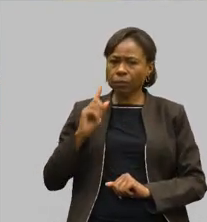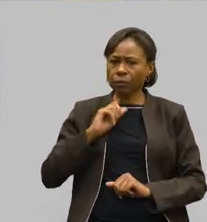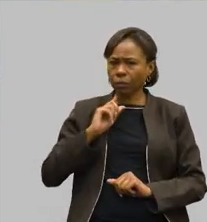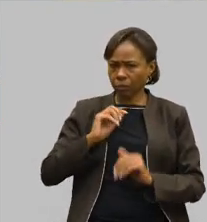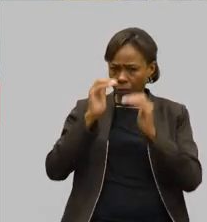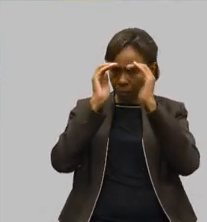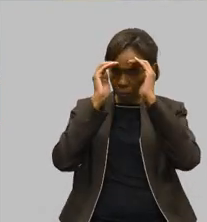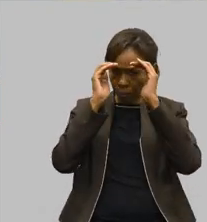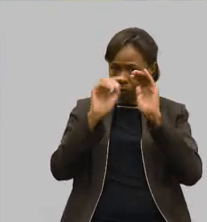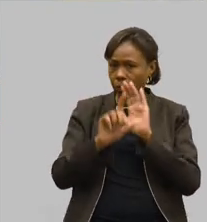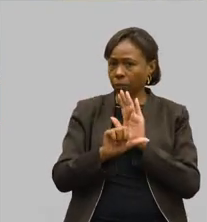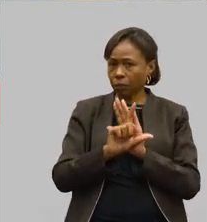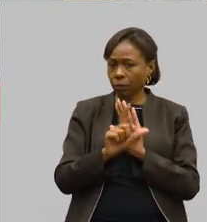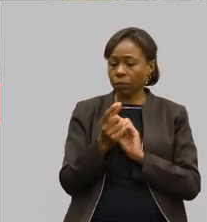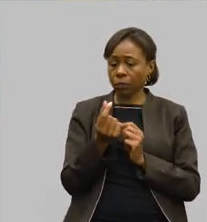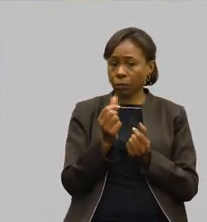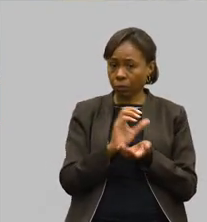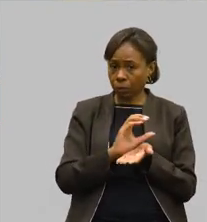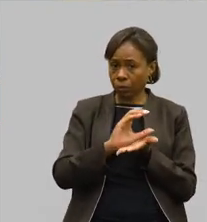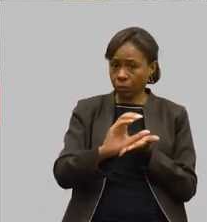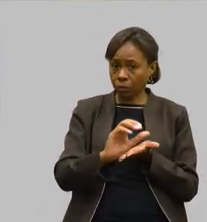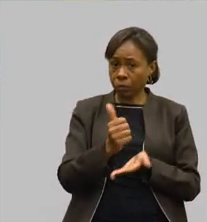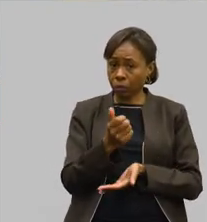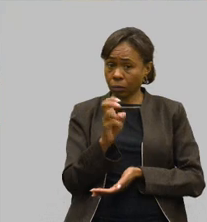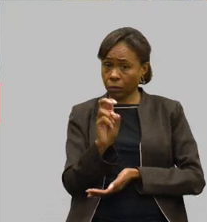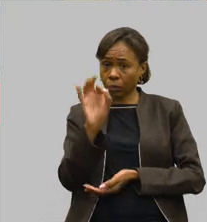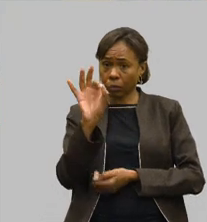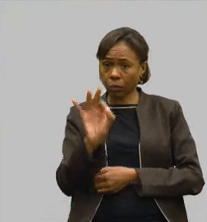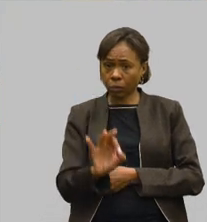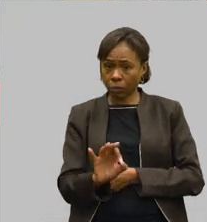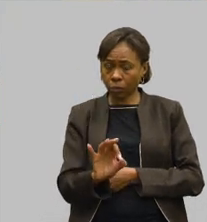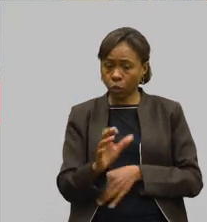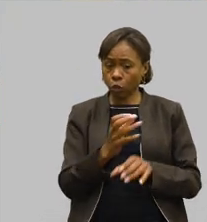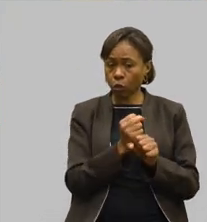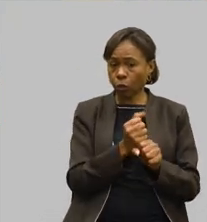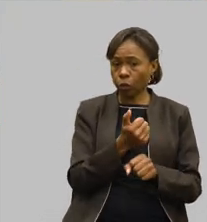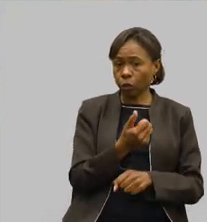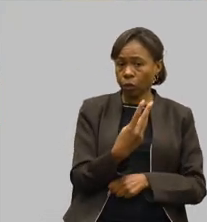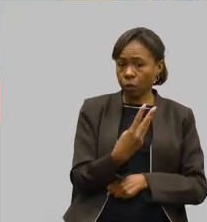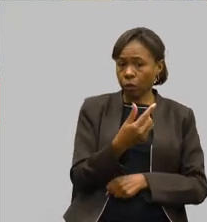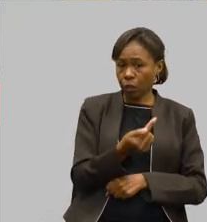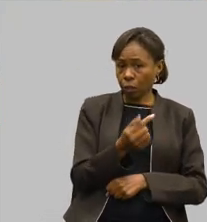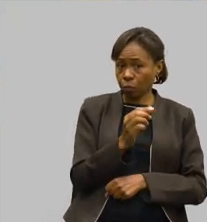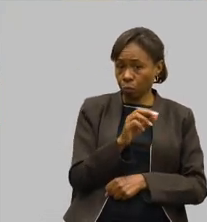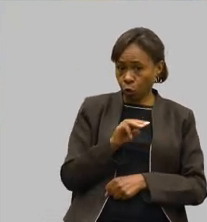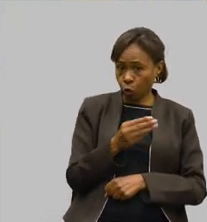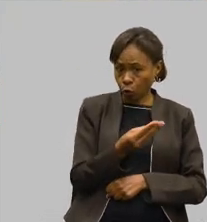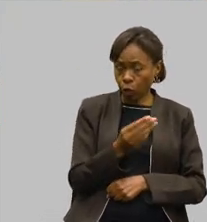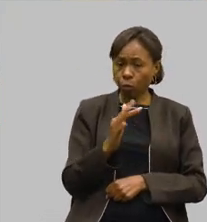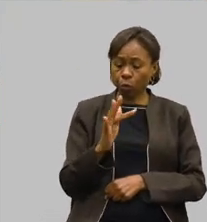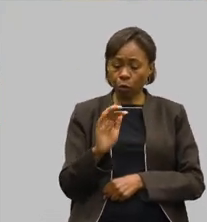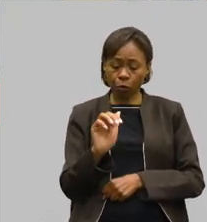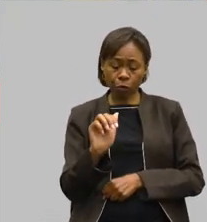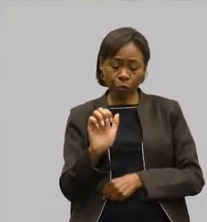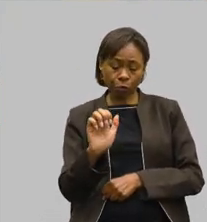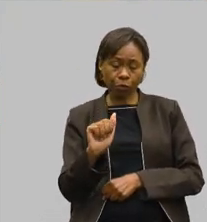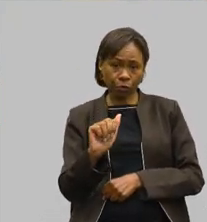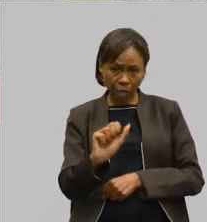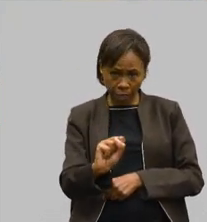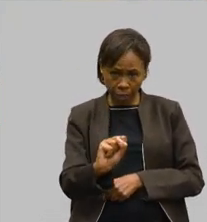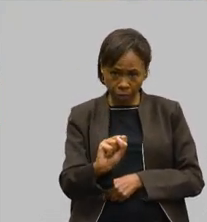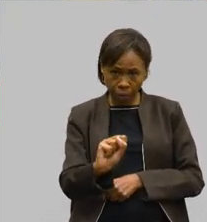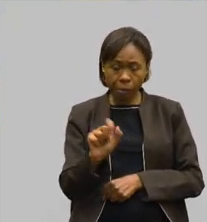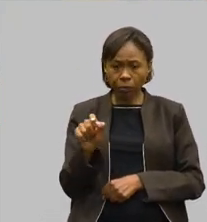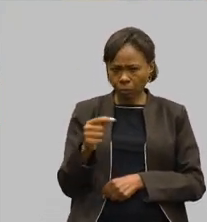para destinar no mínimo os 15% de 137 milhões para o FEAS? O governo de Minas Gerais irá cumprir o